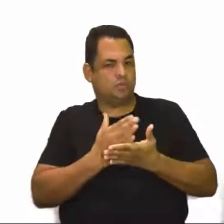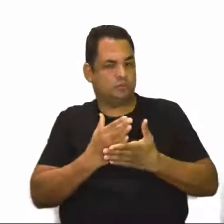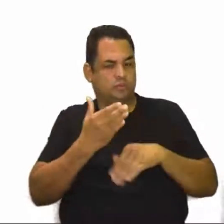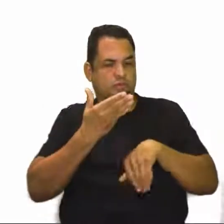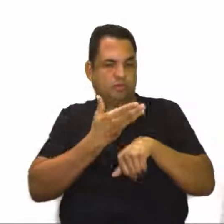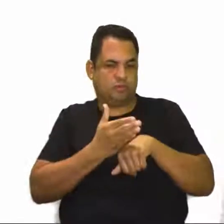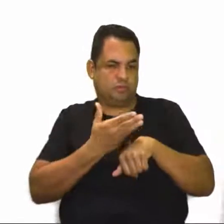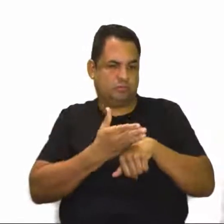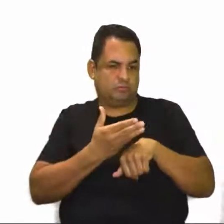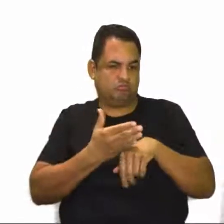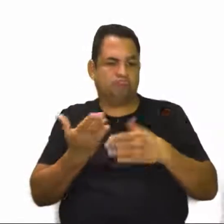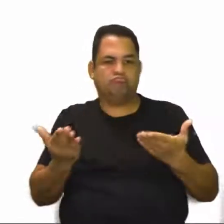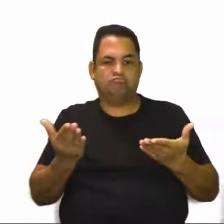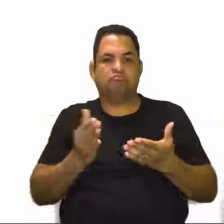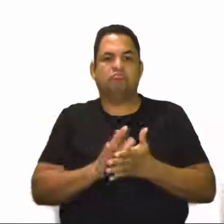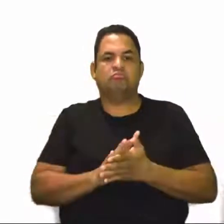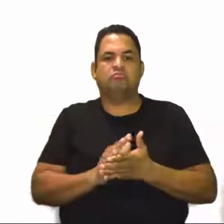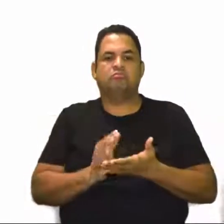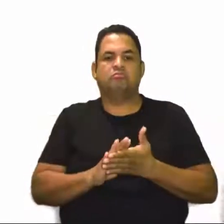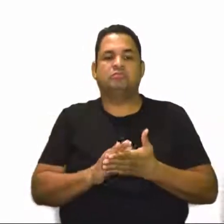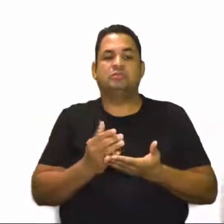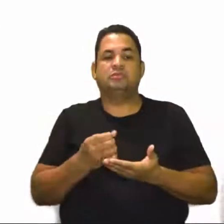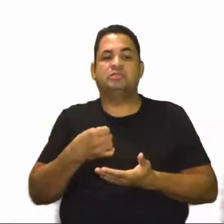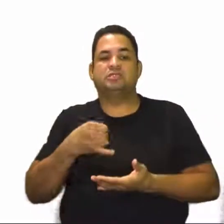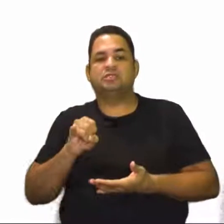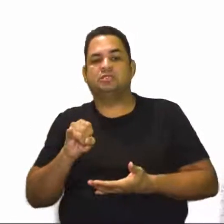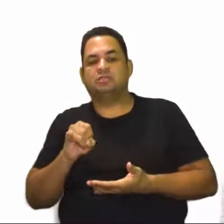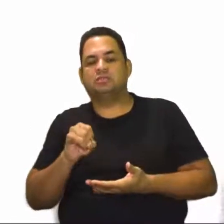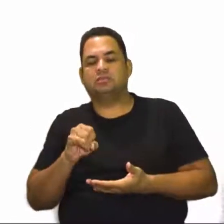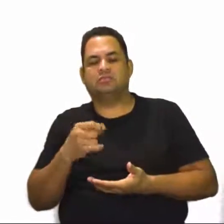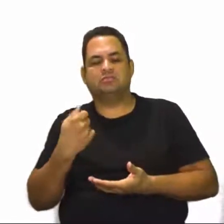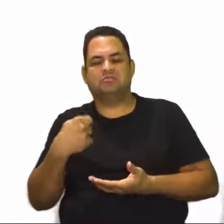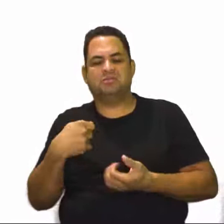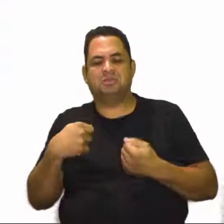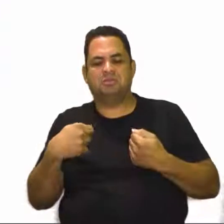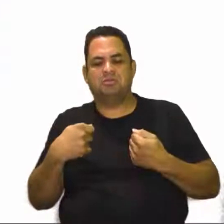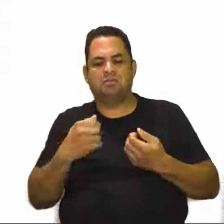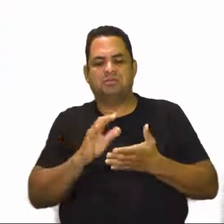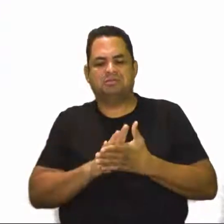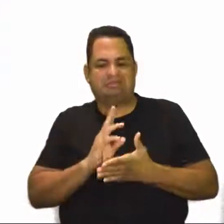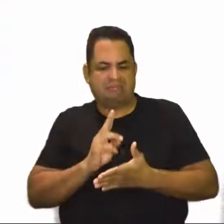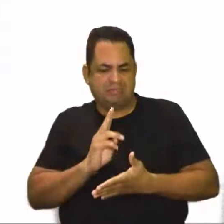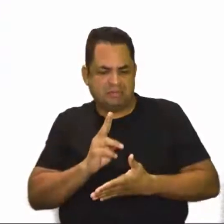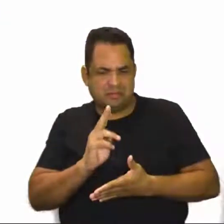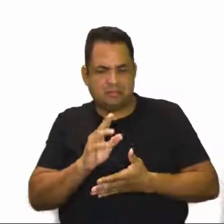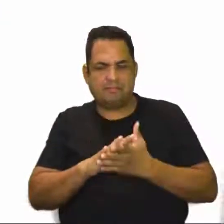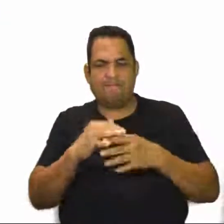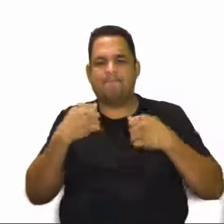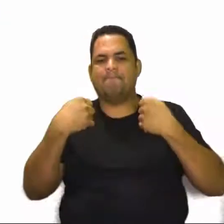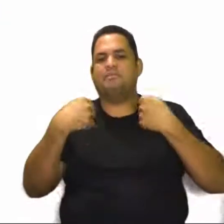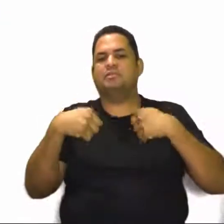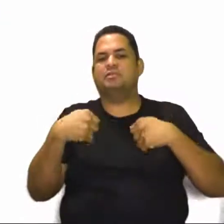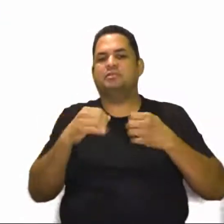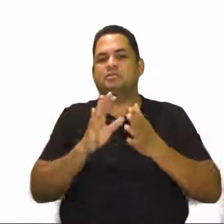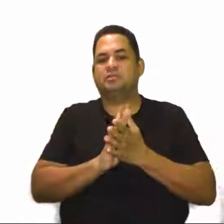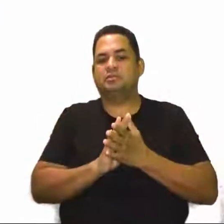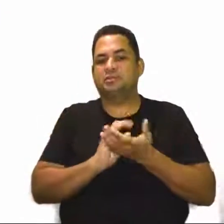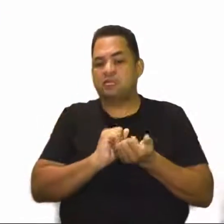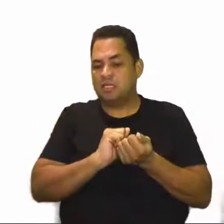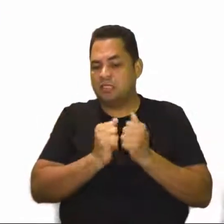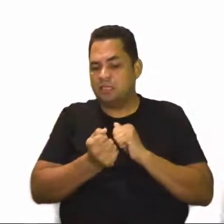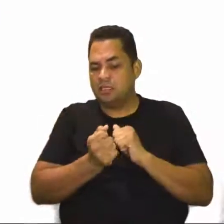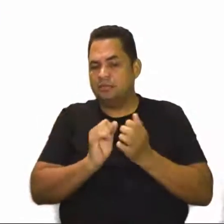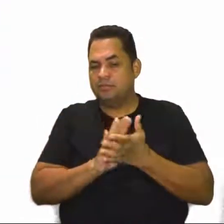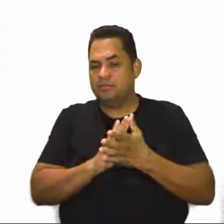dos princípios de treinamento. Então, se eu abordar, ela não precisa ser intensa, mas ela tem que ser adequada à